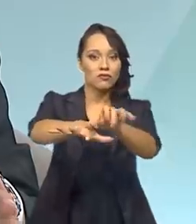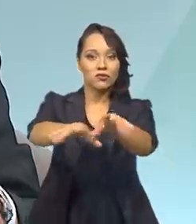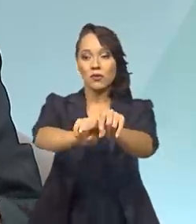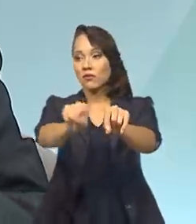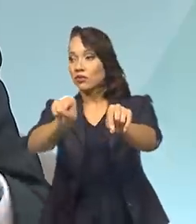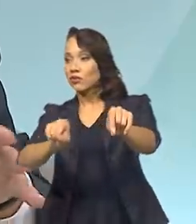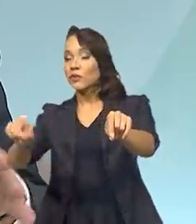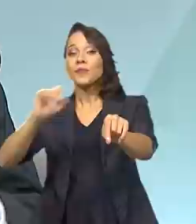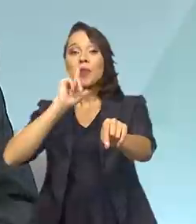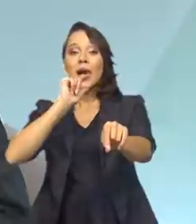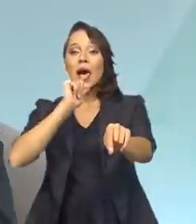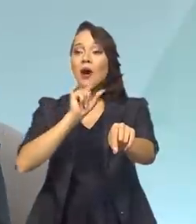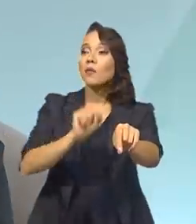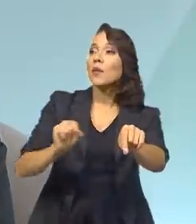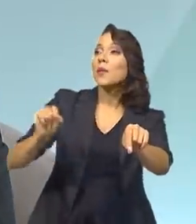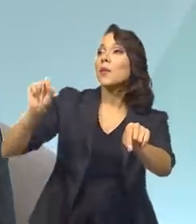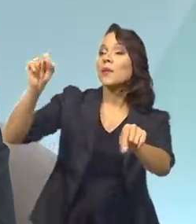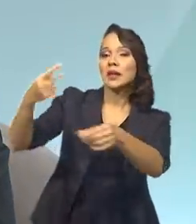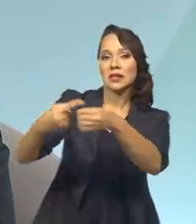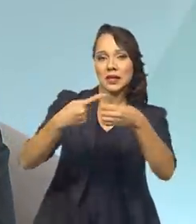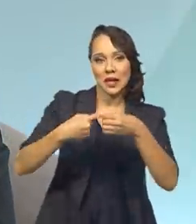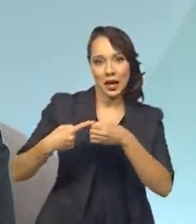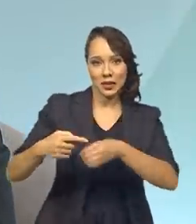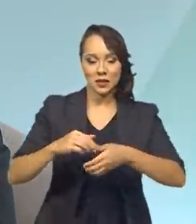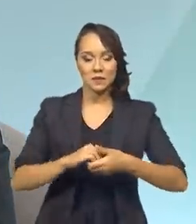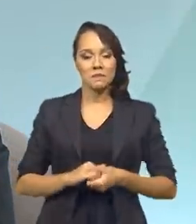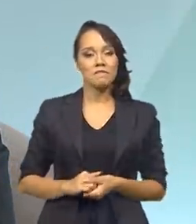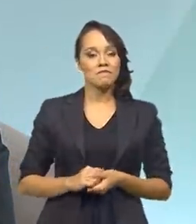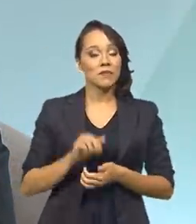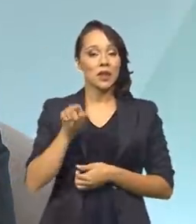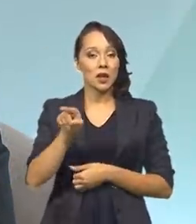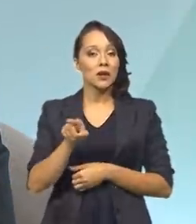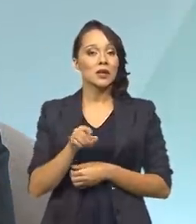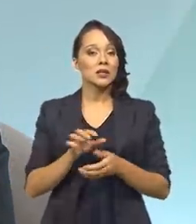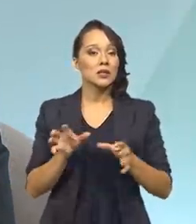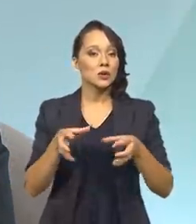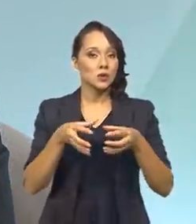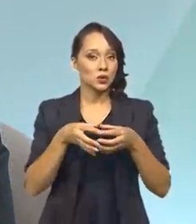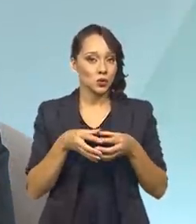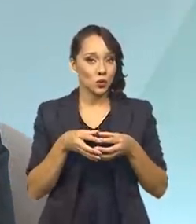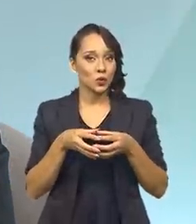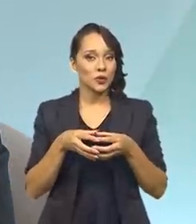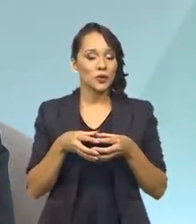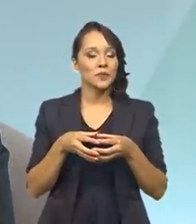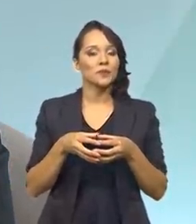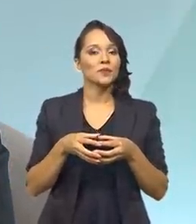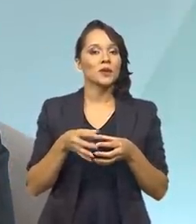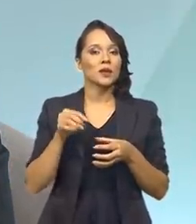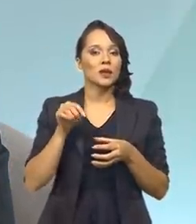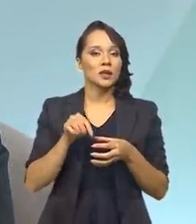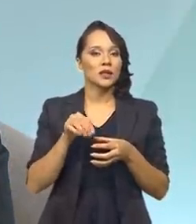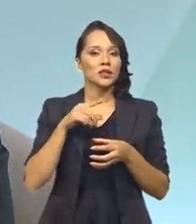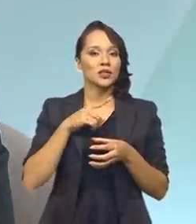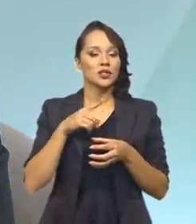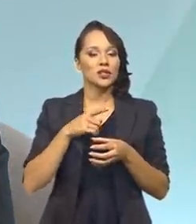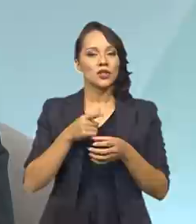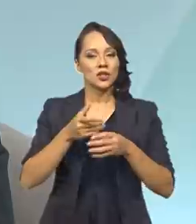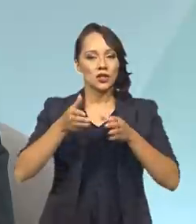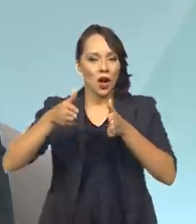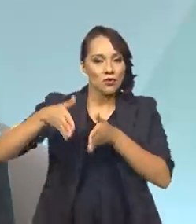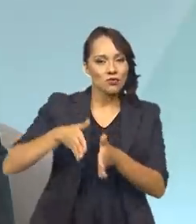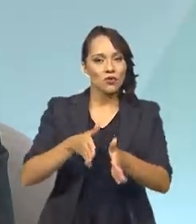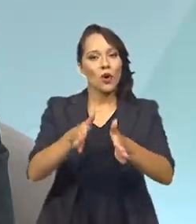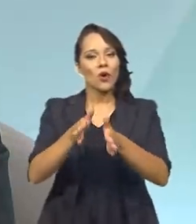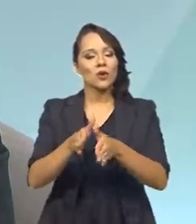para permitir que a água chegue em cidades. Esse conjunto de adutoras e de